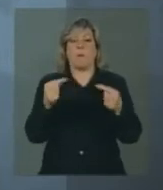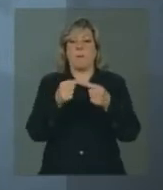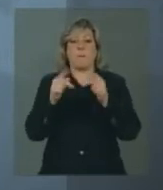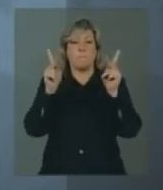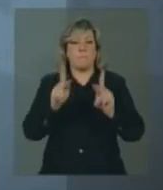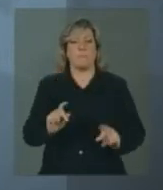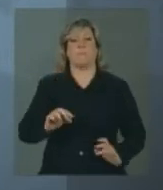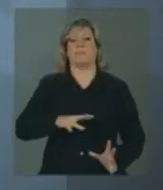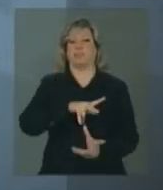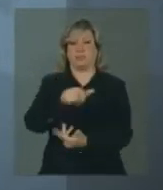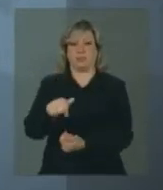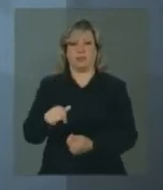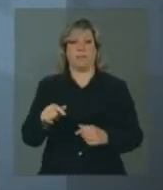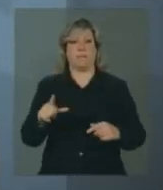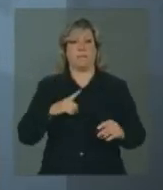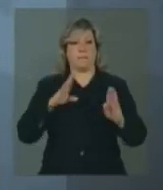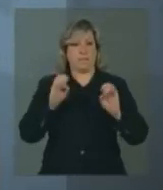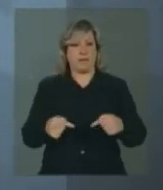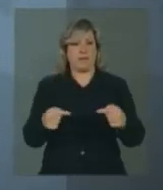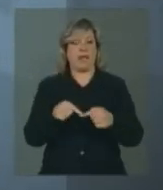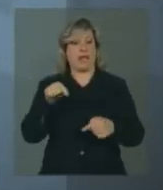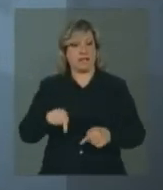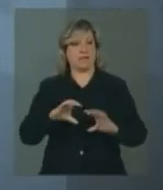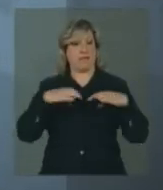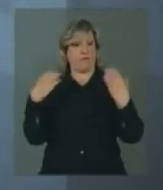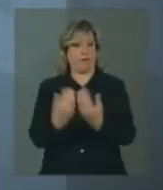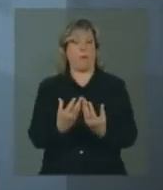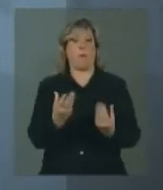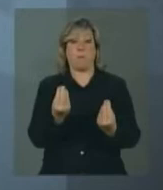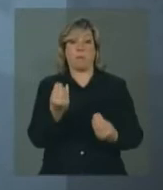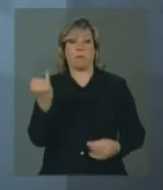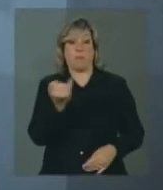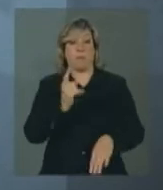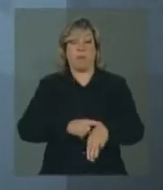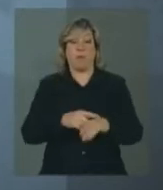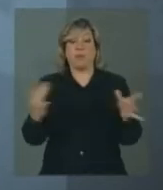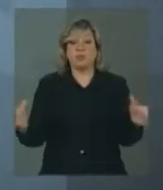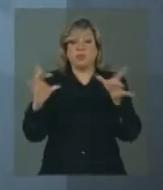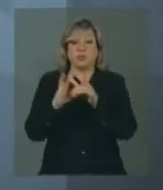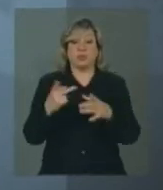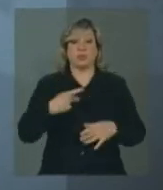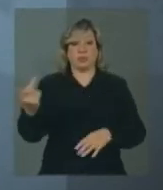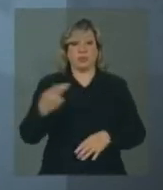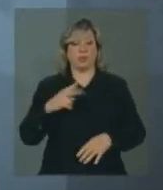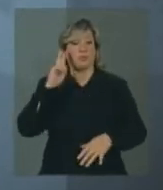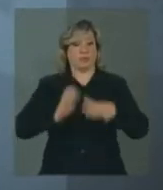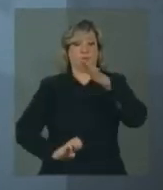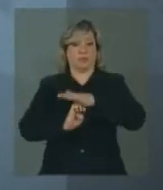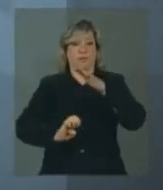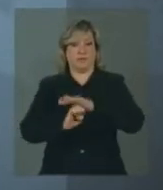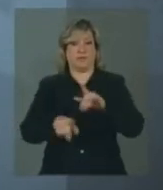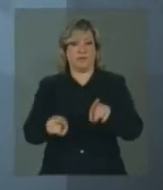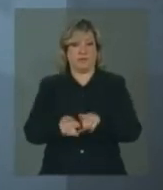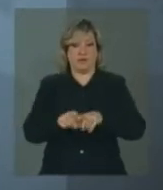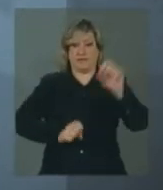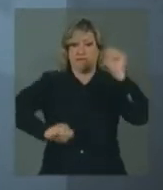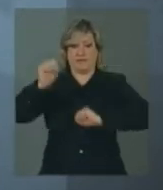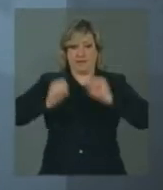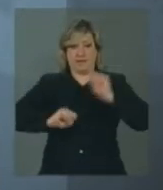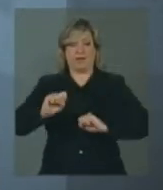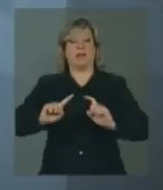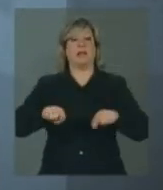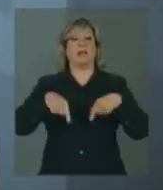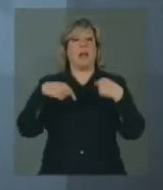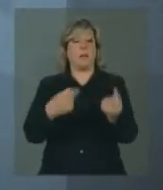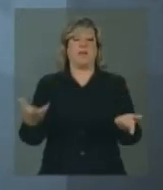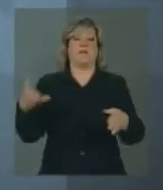do mundo. E reforçou que este fórum foi um momento de aproximação entre nossos empresários e indústrias. Depois